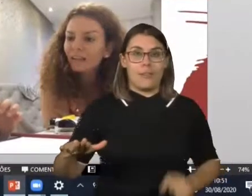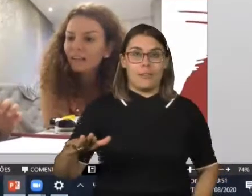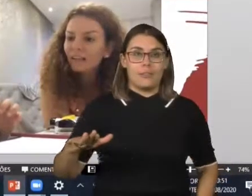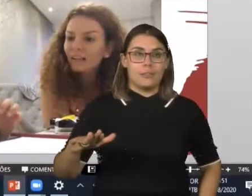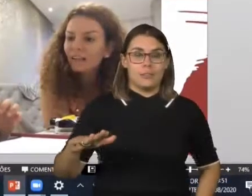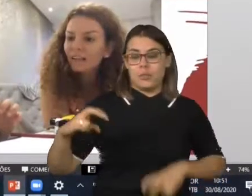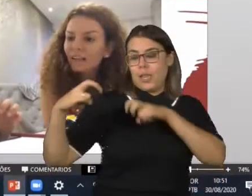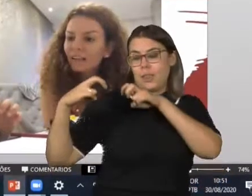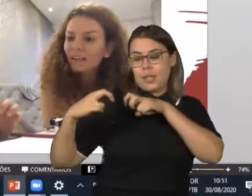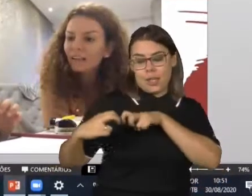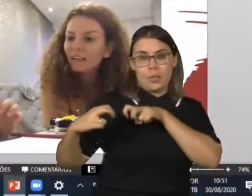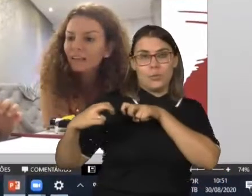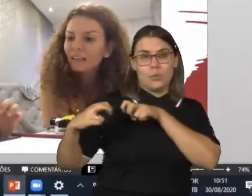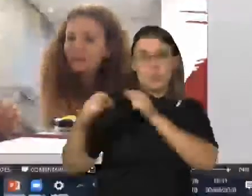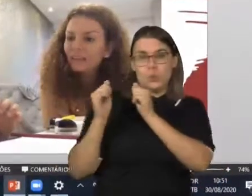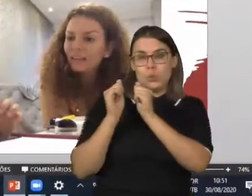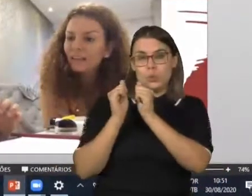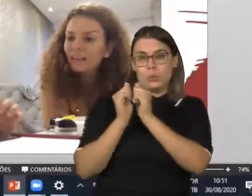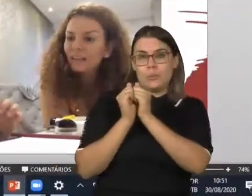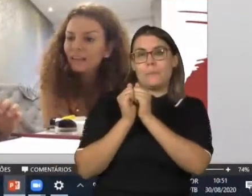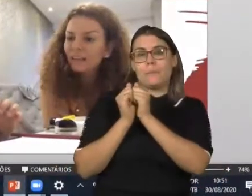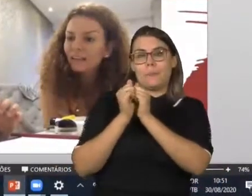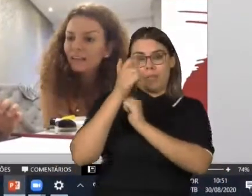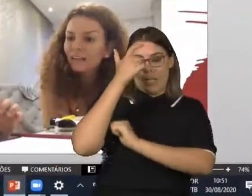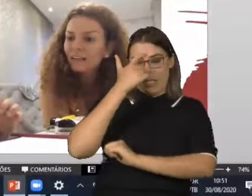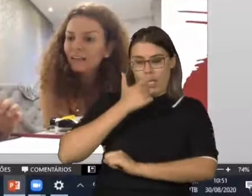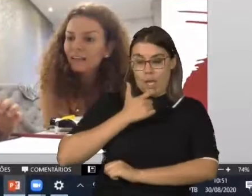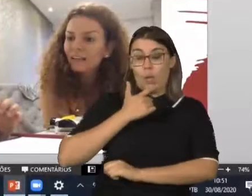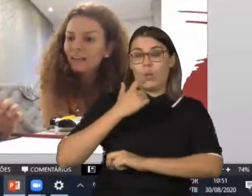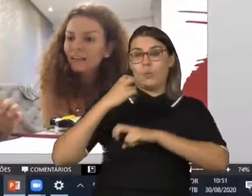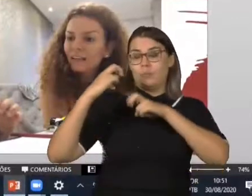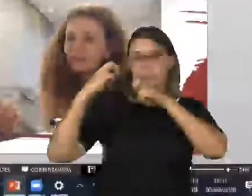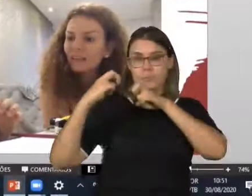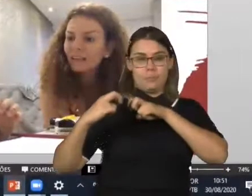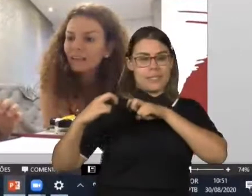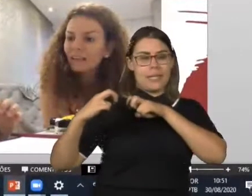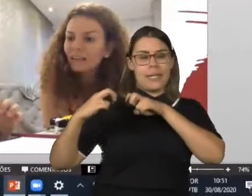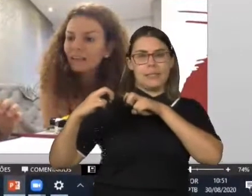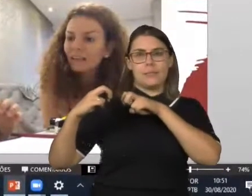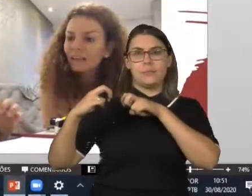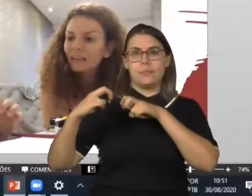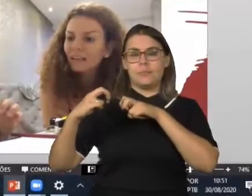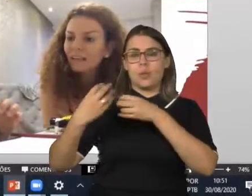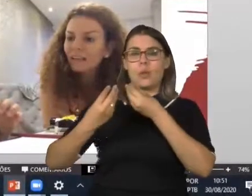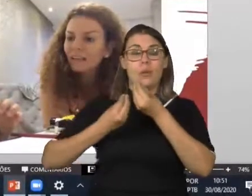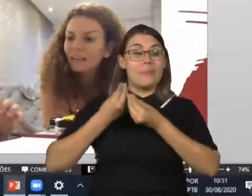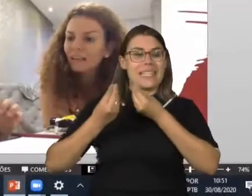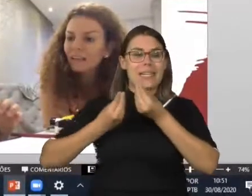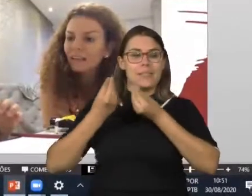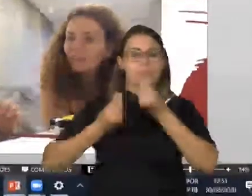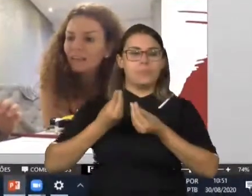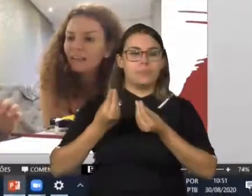set terapêutico, com a sua psicanalista. No caso, eu e o Pedrinho estamos aqui. O Pedro chegou para mim